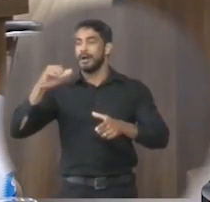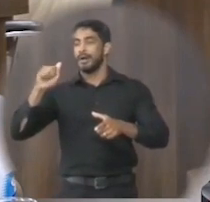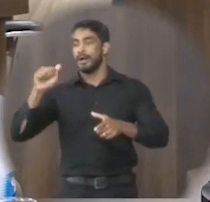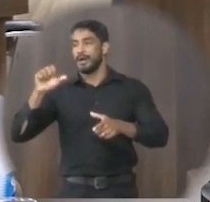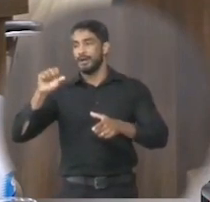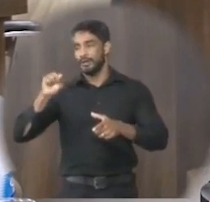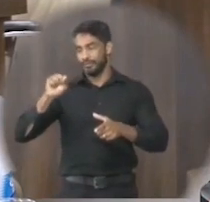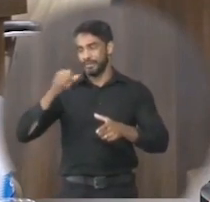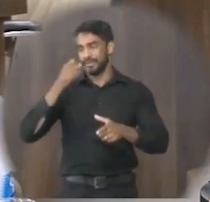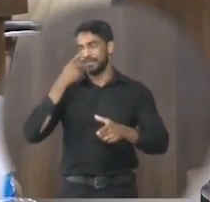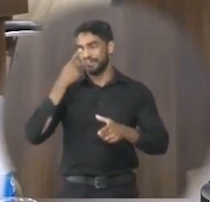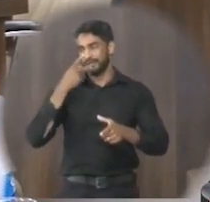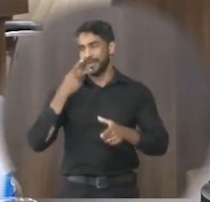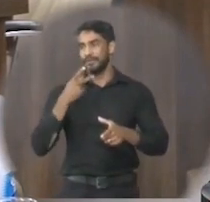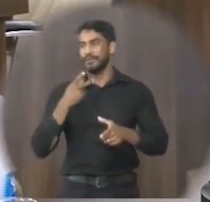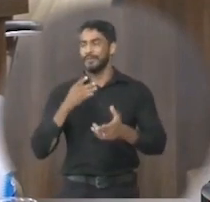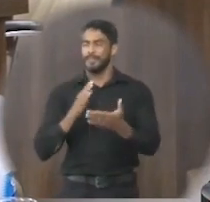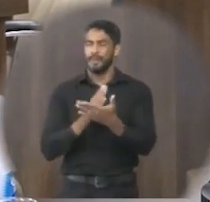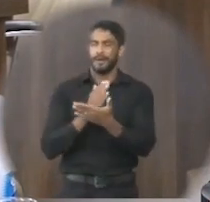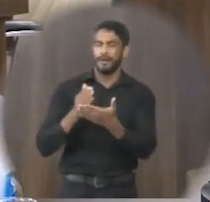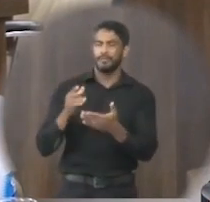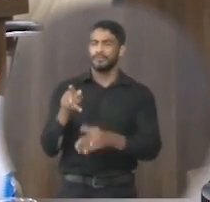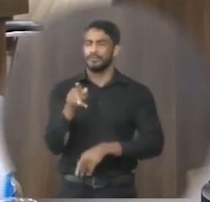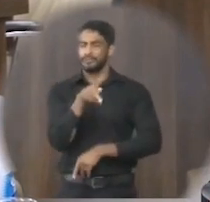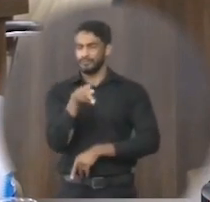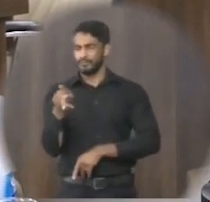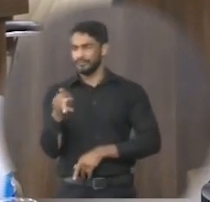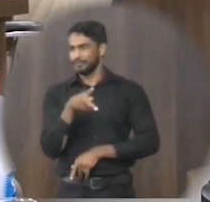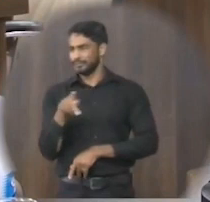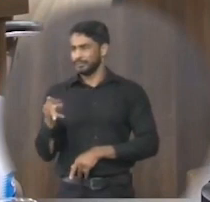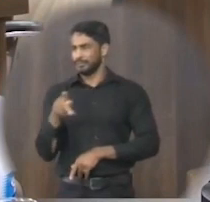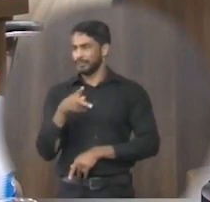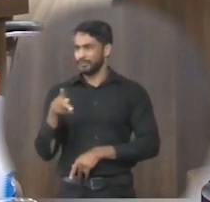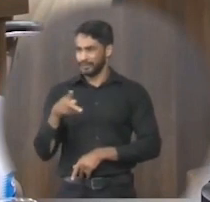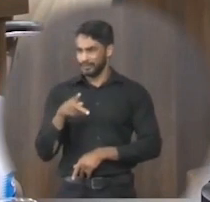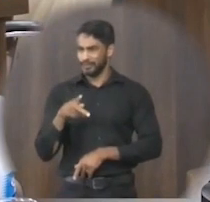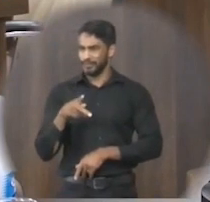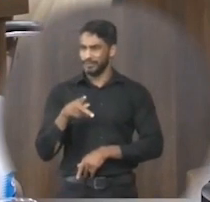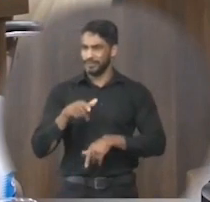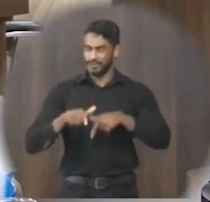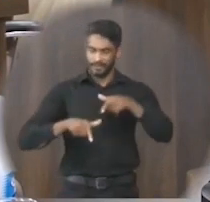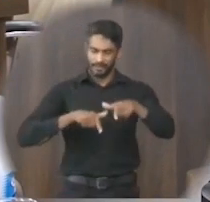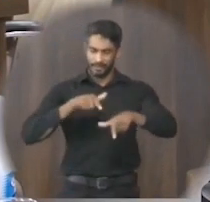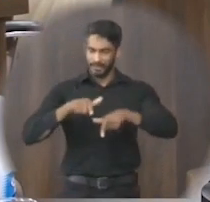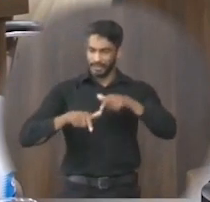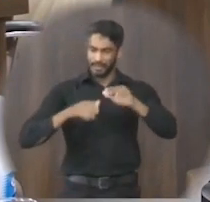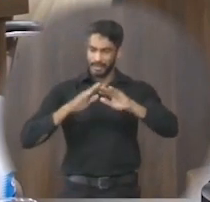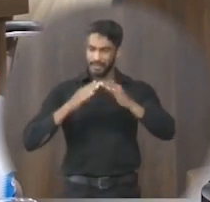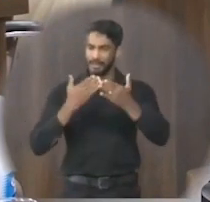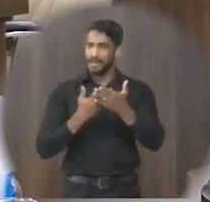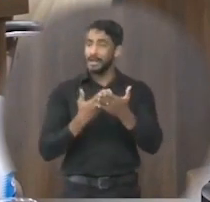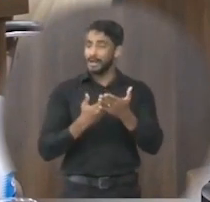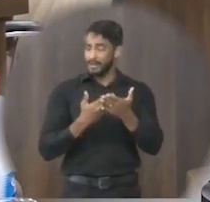hoje mas alguns professores que dão aula na escola do bairro São Lucas